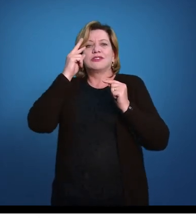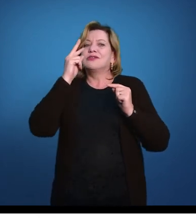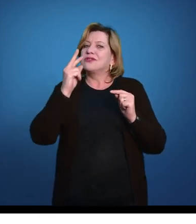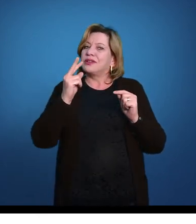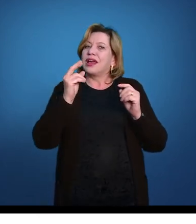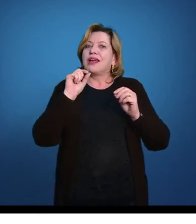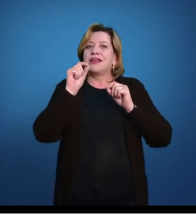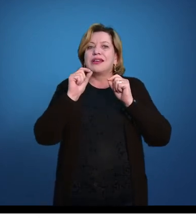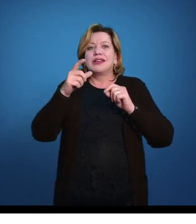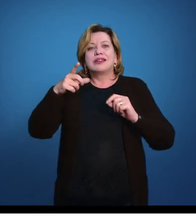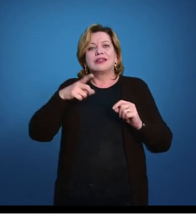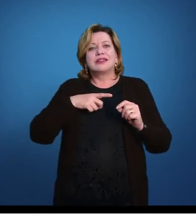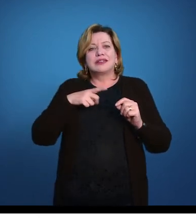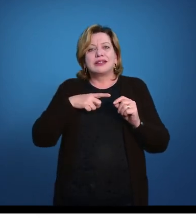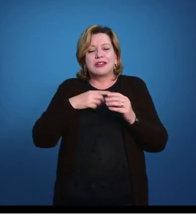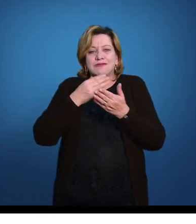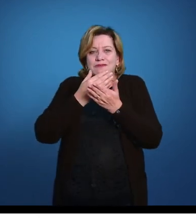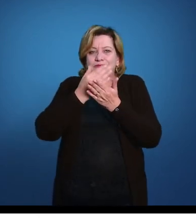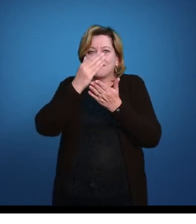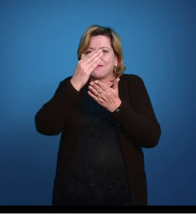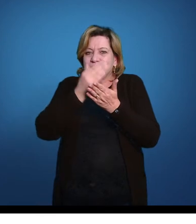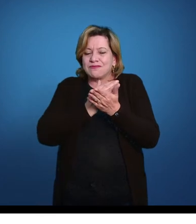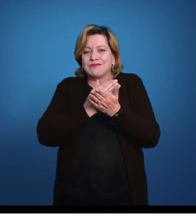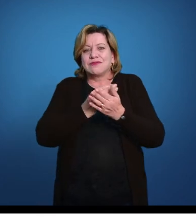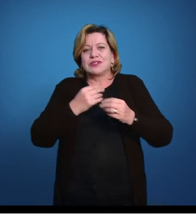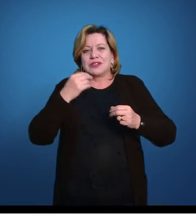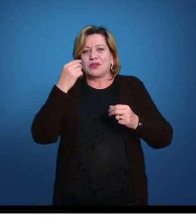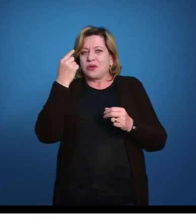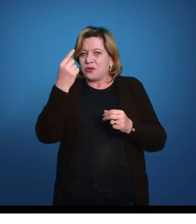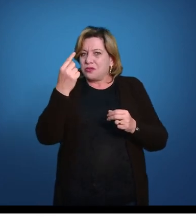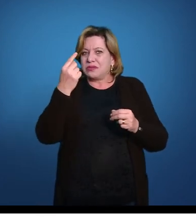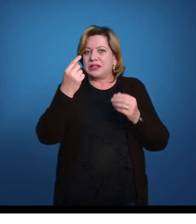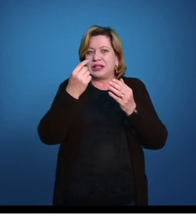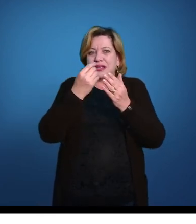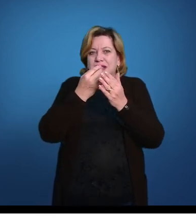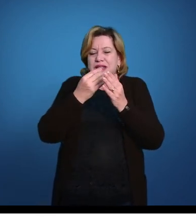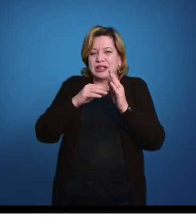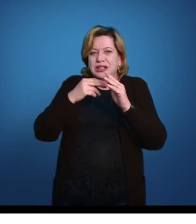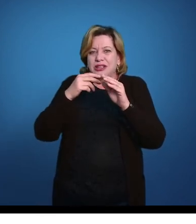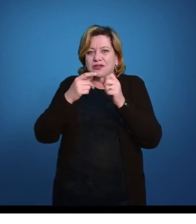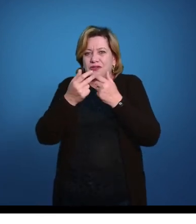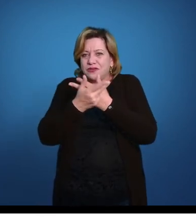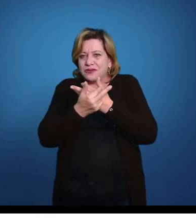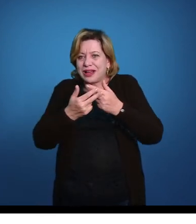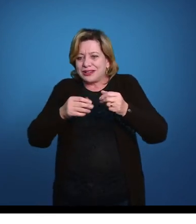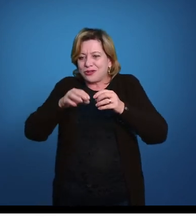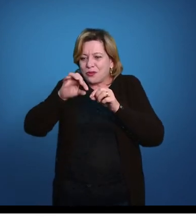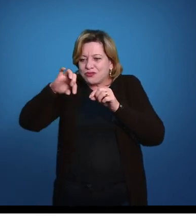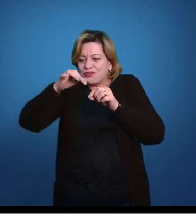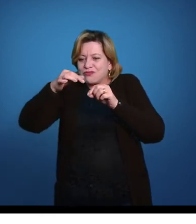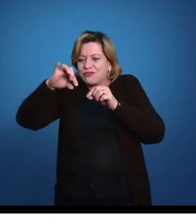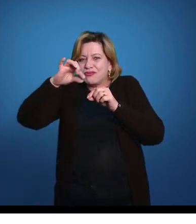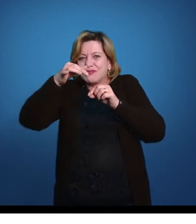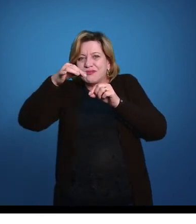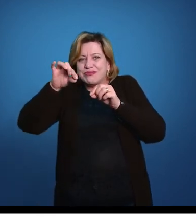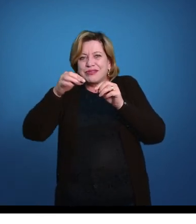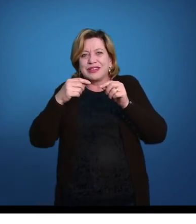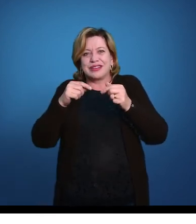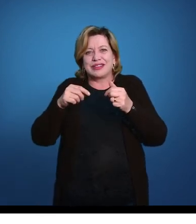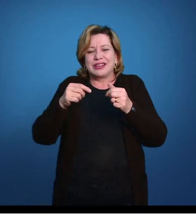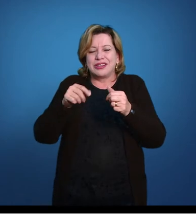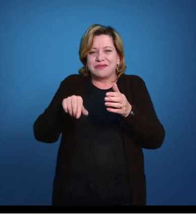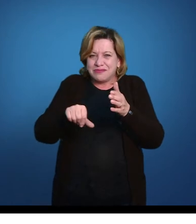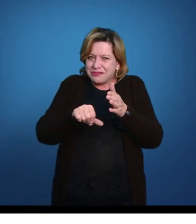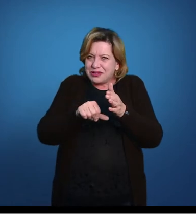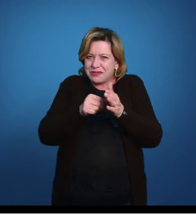é que existe uma compartimentalização. Veja, ela é uma nadadeira grande, se tornam várias nadadeiras menores. Então, uma primeira